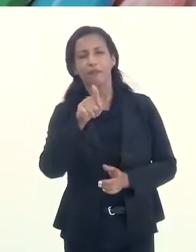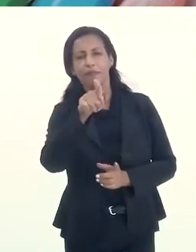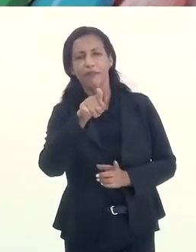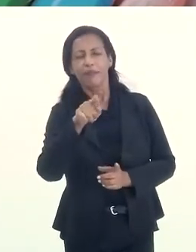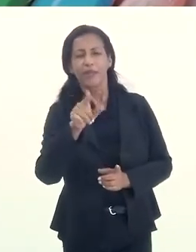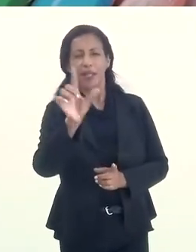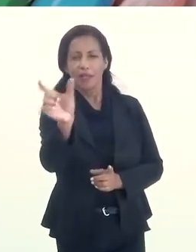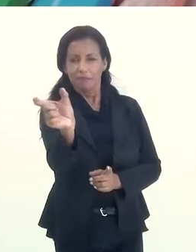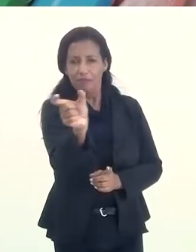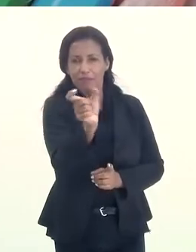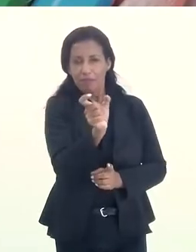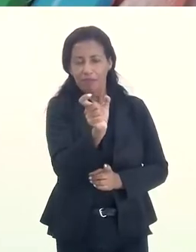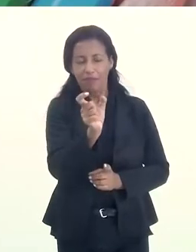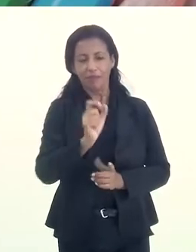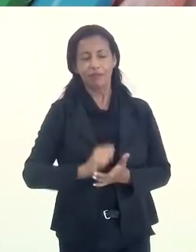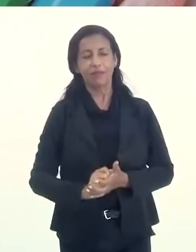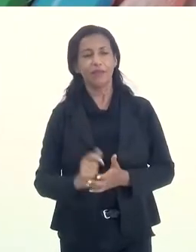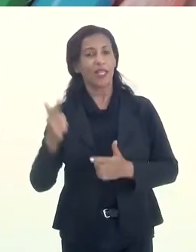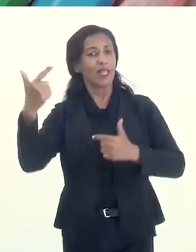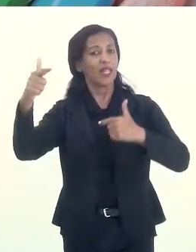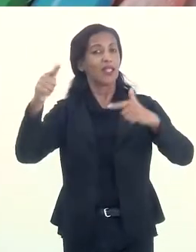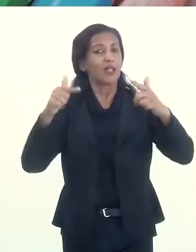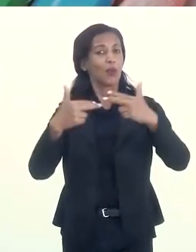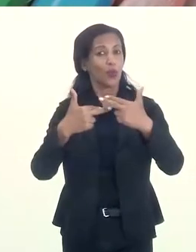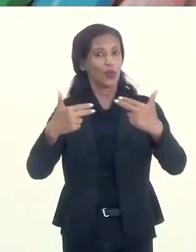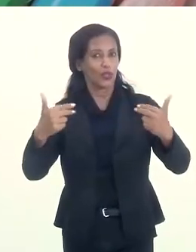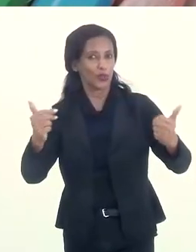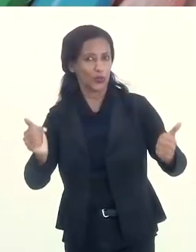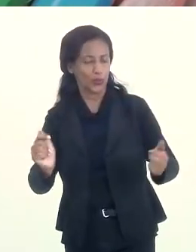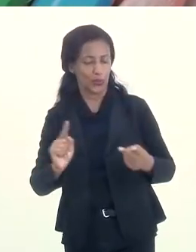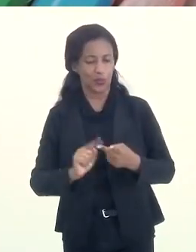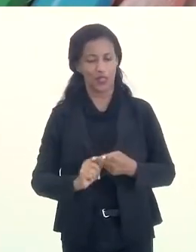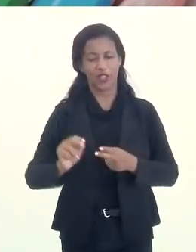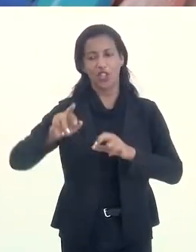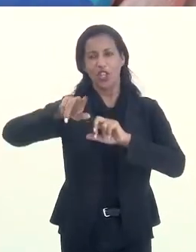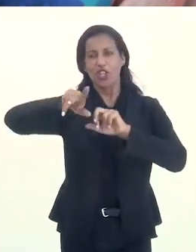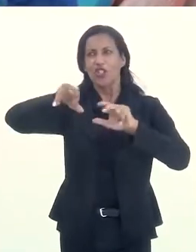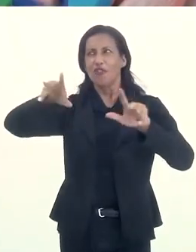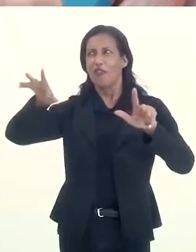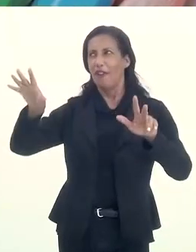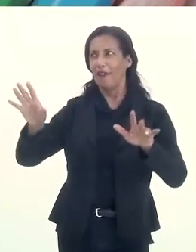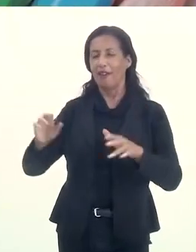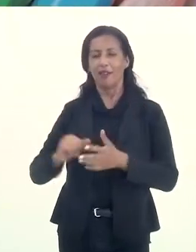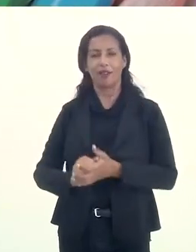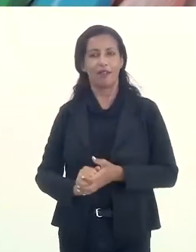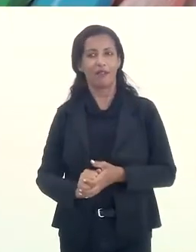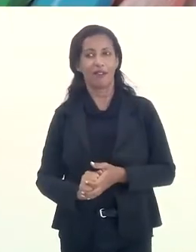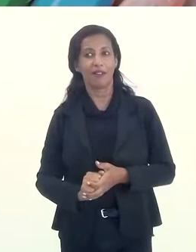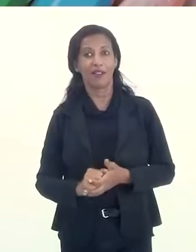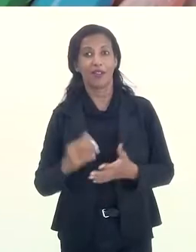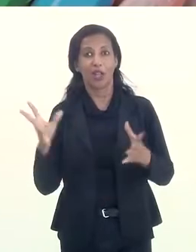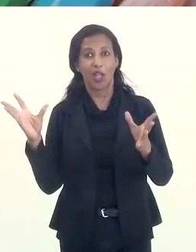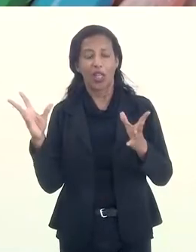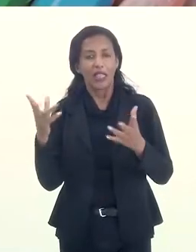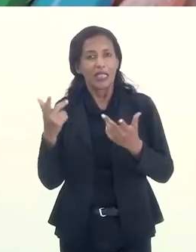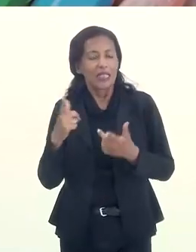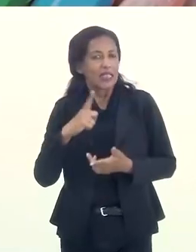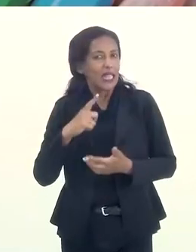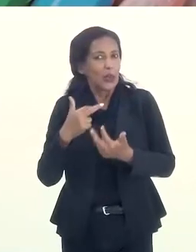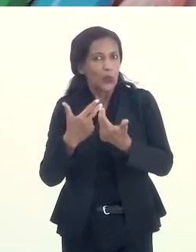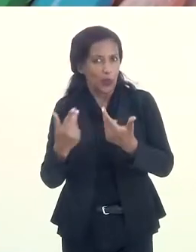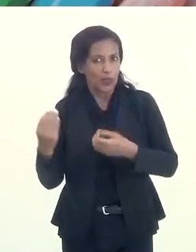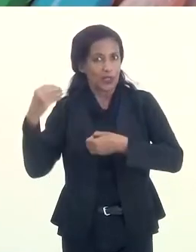eu vou pegar isso aí que você falou, por exemplo, entre outras coisas, e diversos não sei o que, é coisa, por exemplo, na escrita